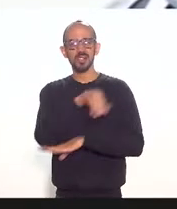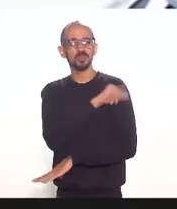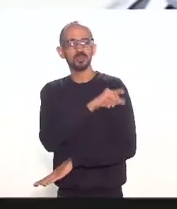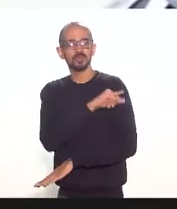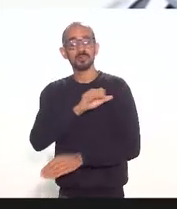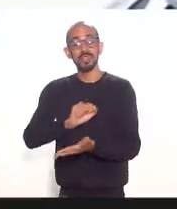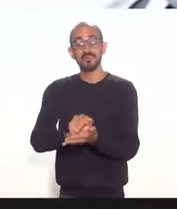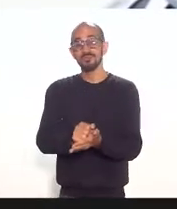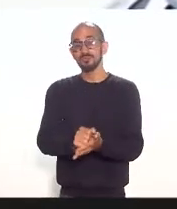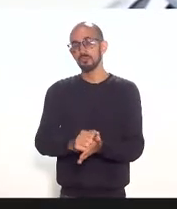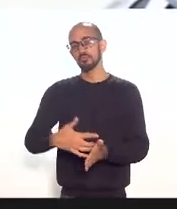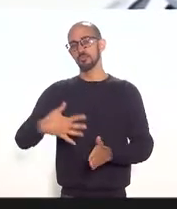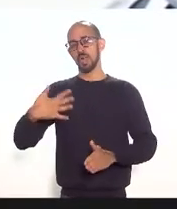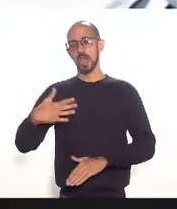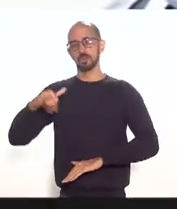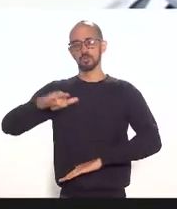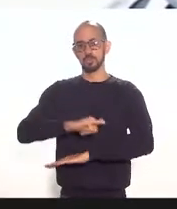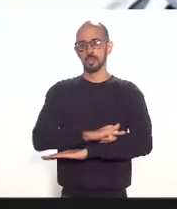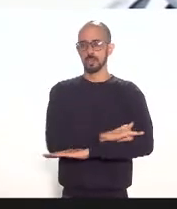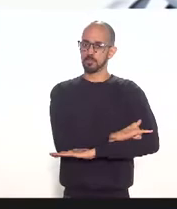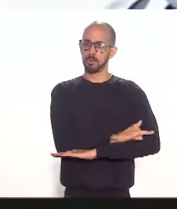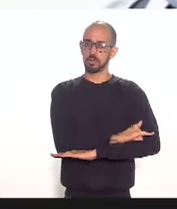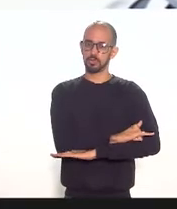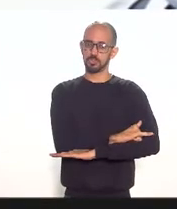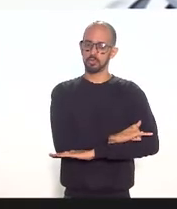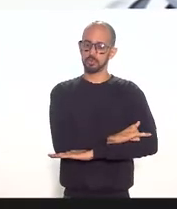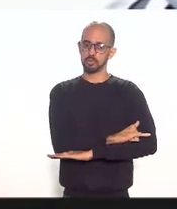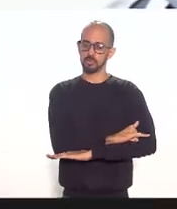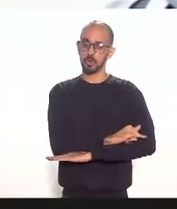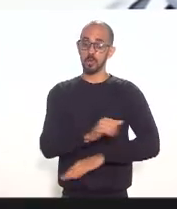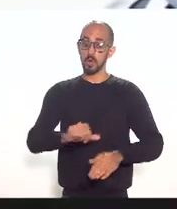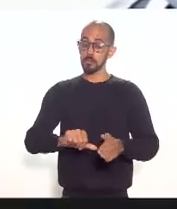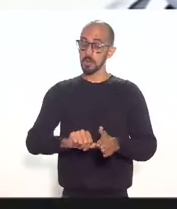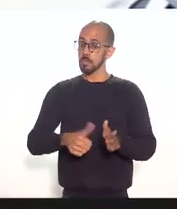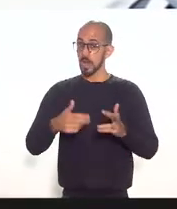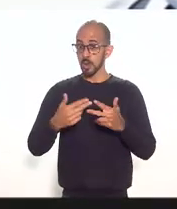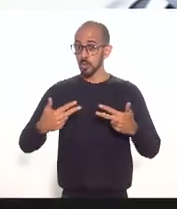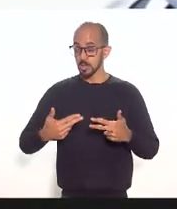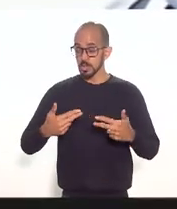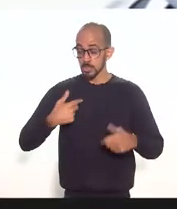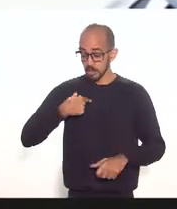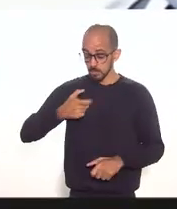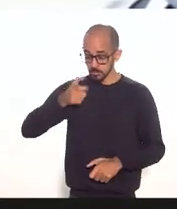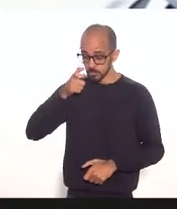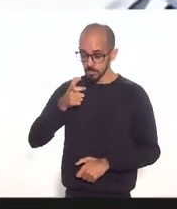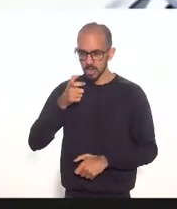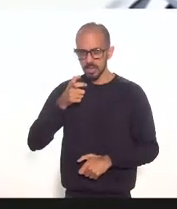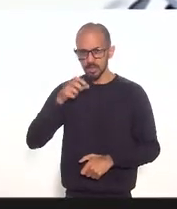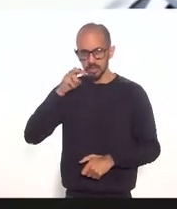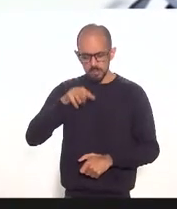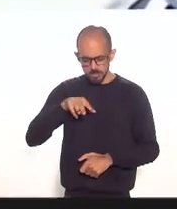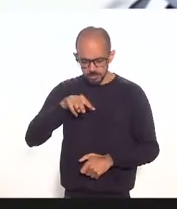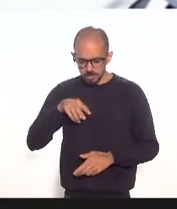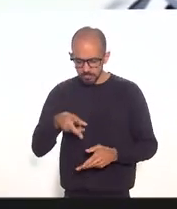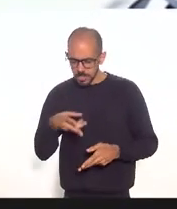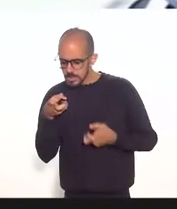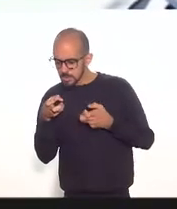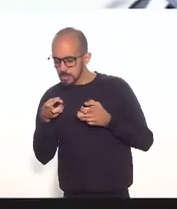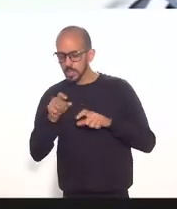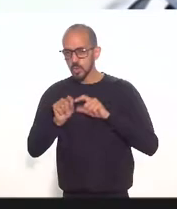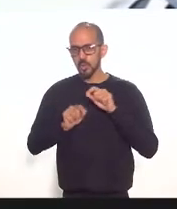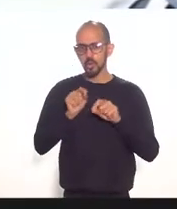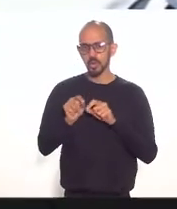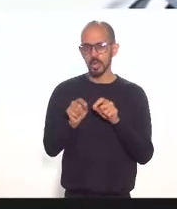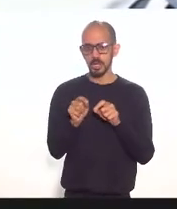do estado. E a primeira coisa que me chamou a atenção foi exatamente verificar se